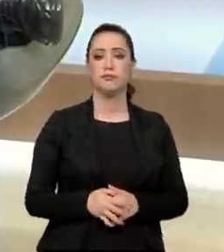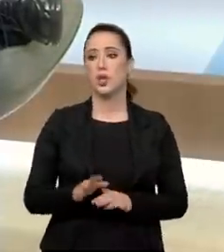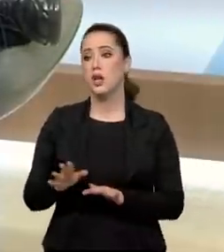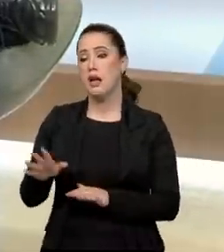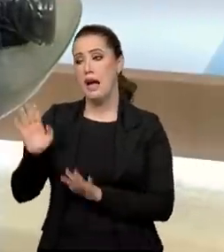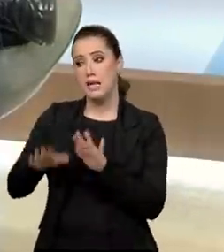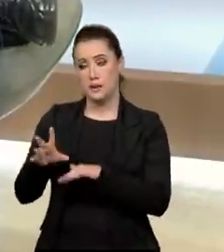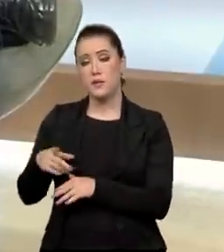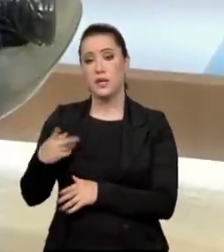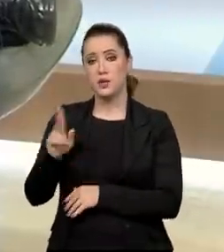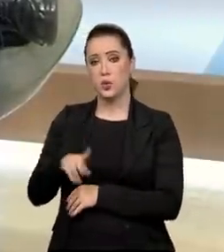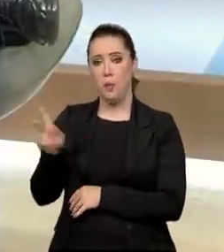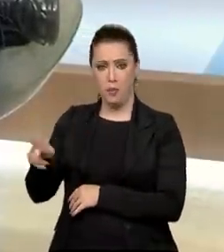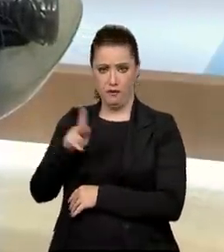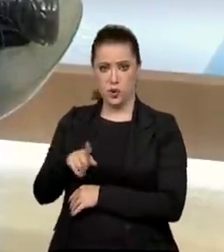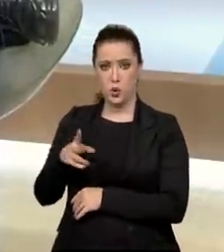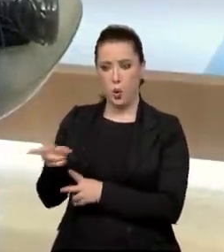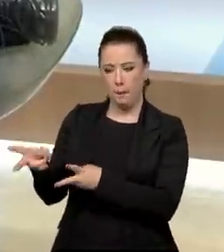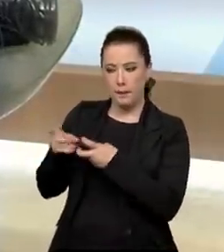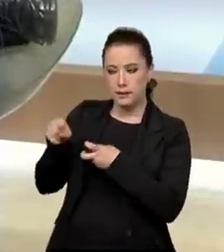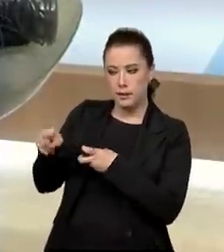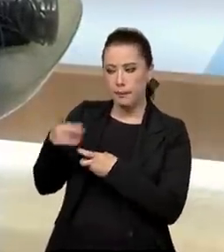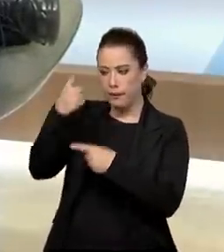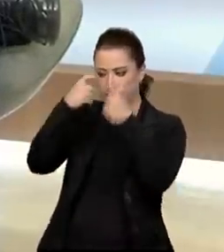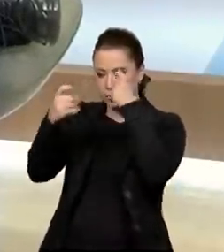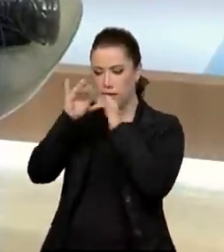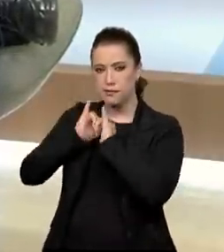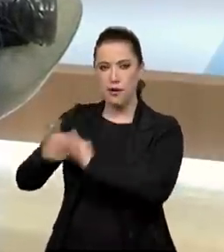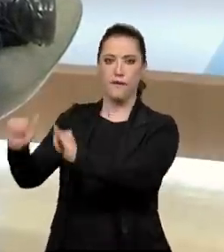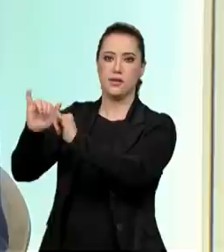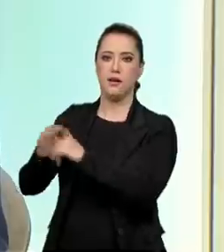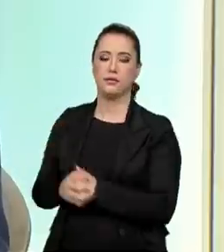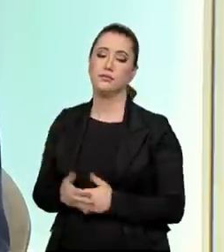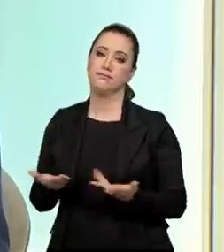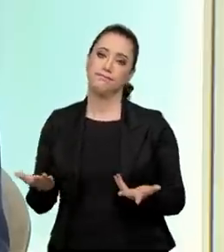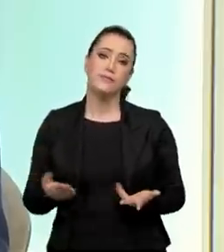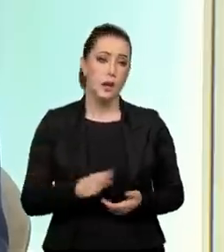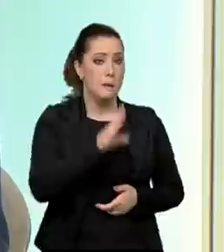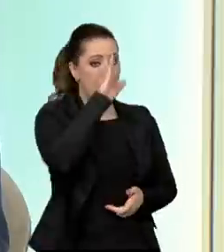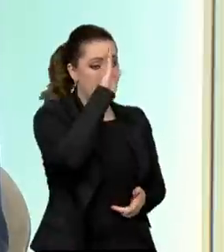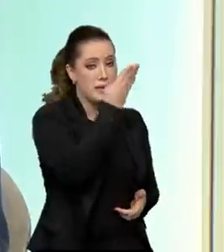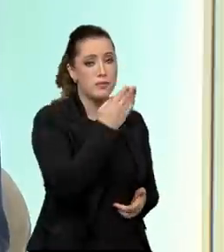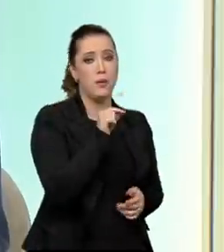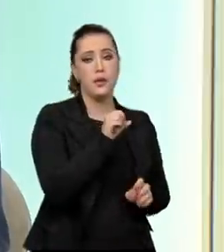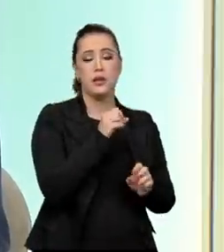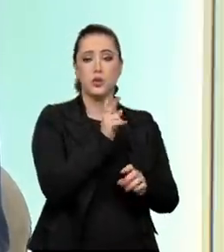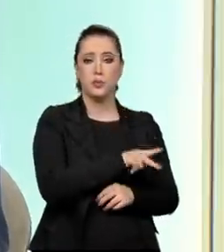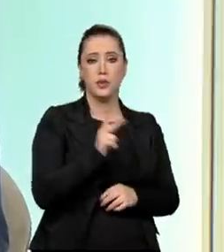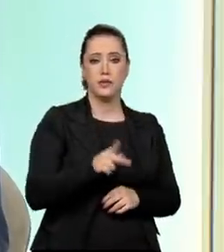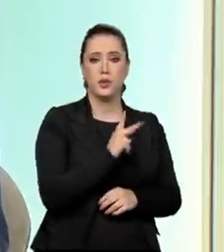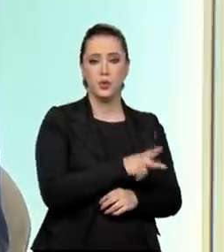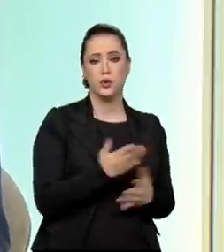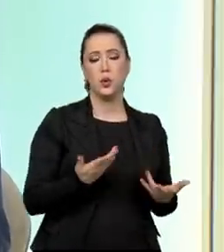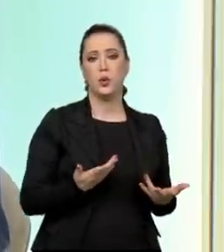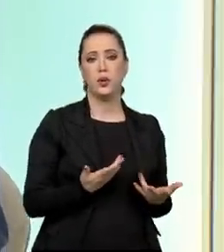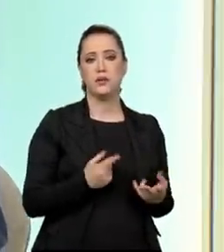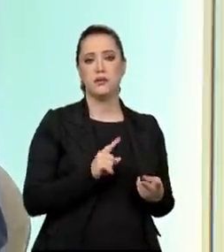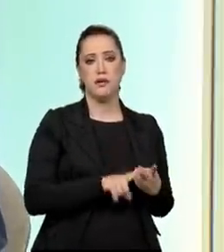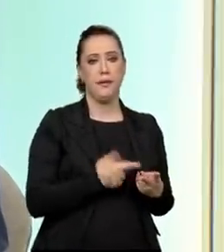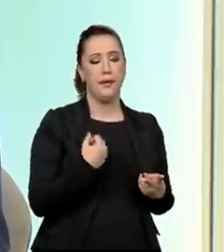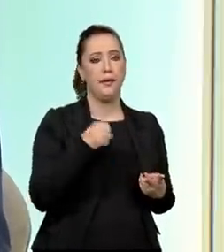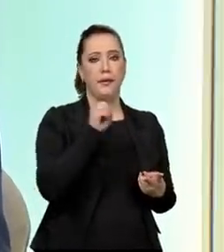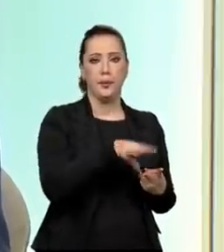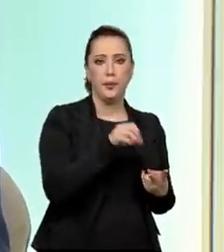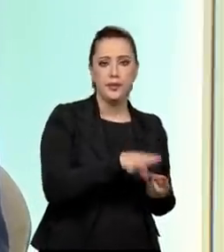geralmente, que percebiam alguma violência e relatavam. Principalmente, professores, educadores, profissionais de saúde, educadores